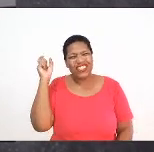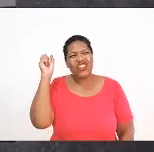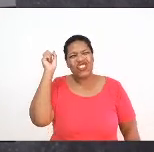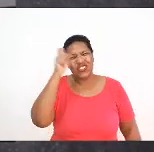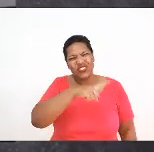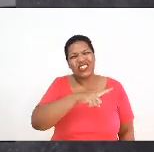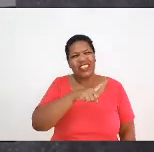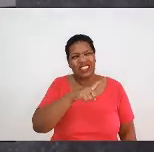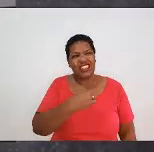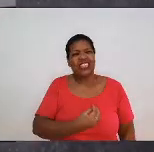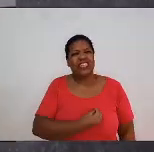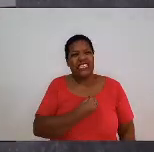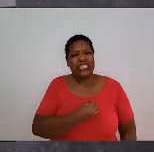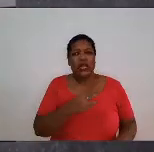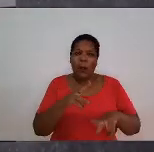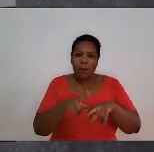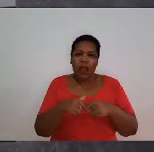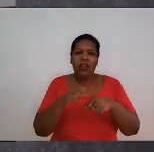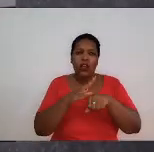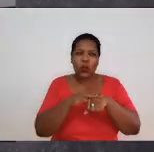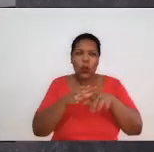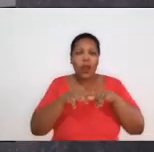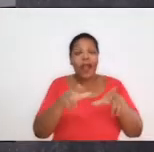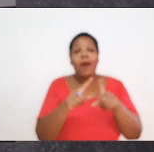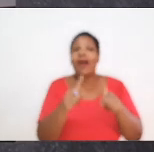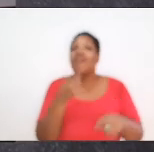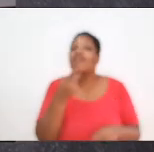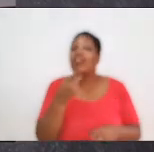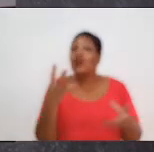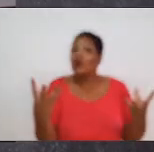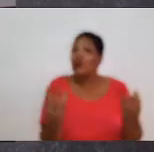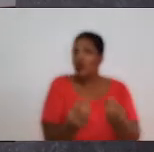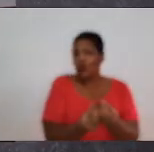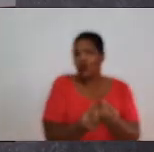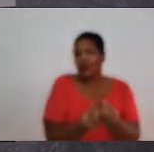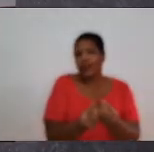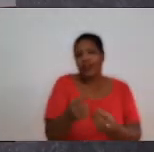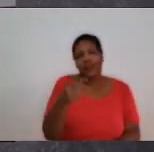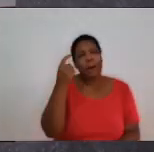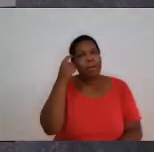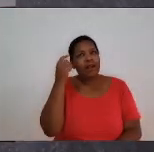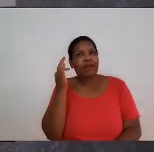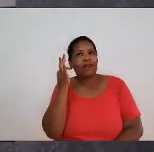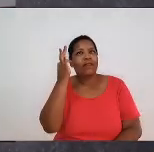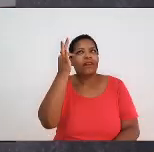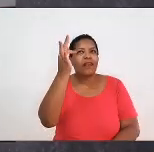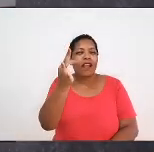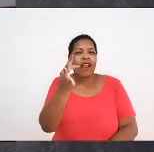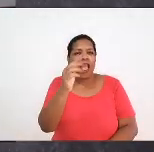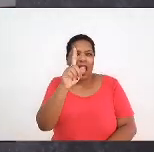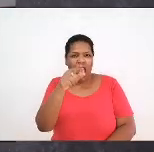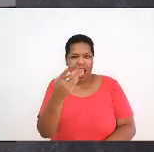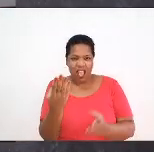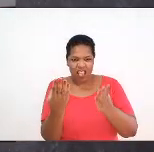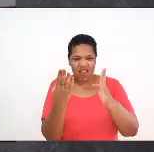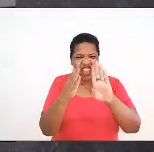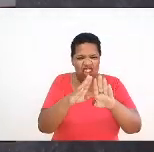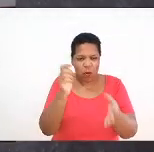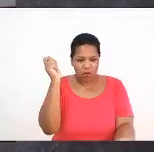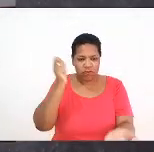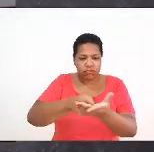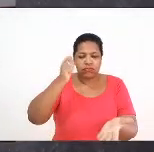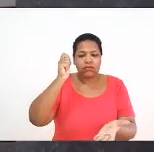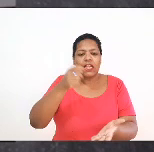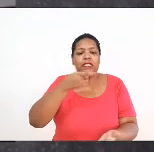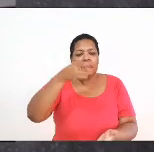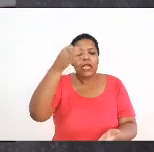mas dizer que a gente está junto, que a nossa perspectiva não é de fechar o martelo, sentenciar e dizer é